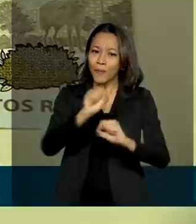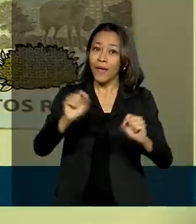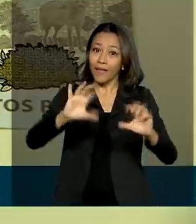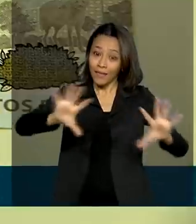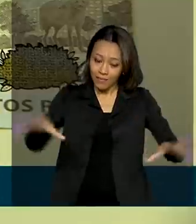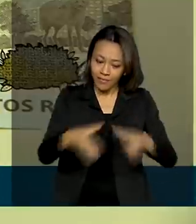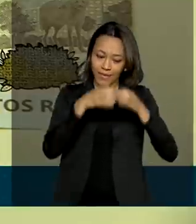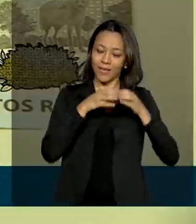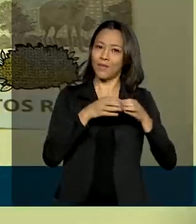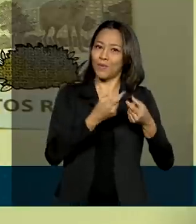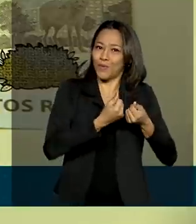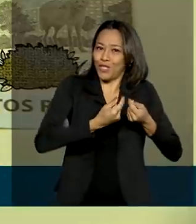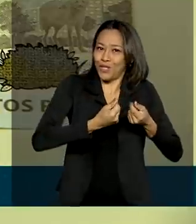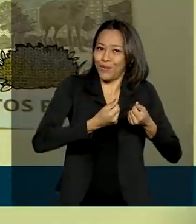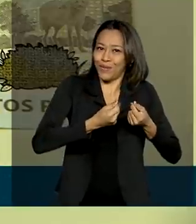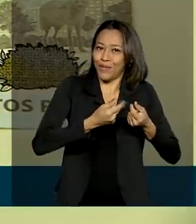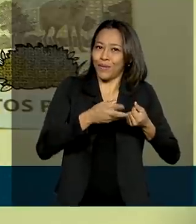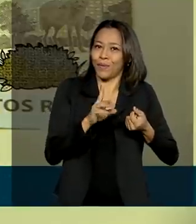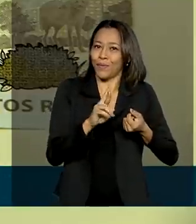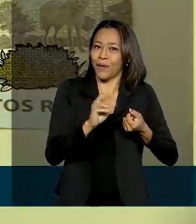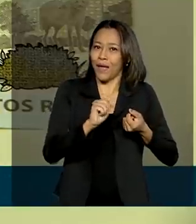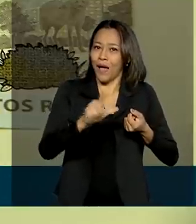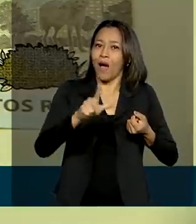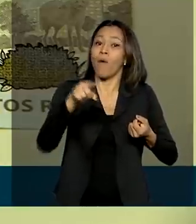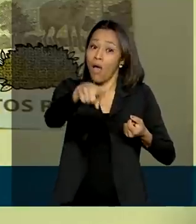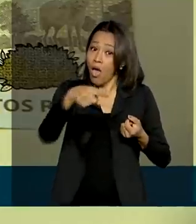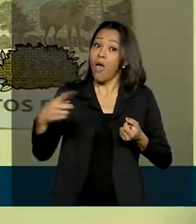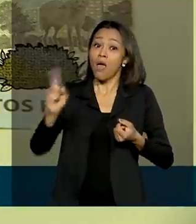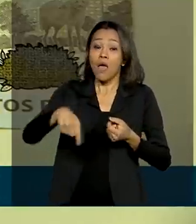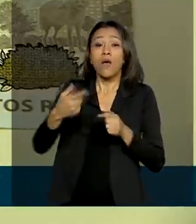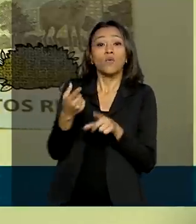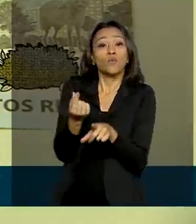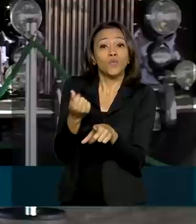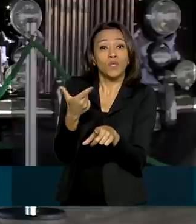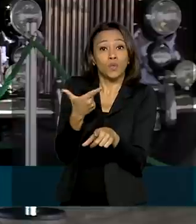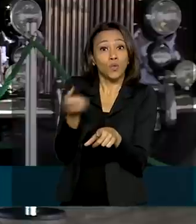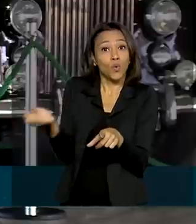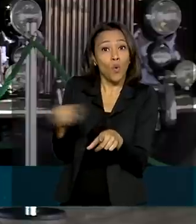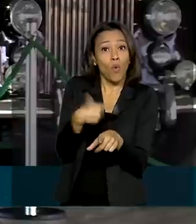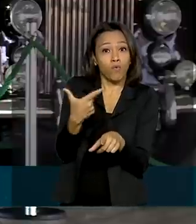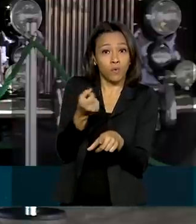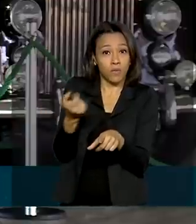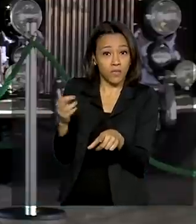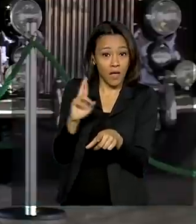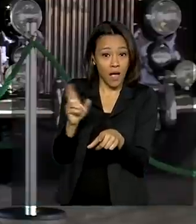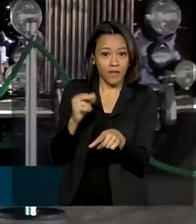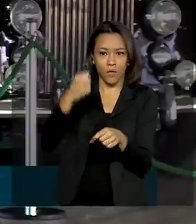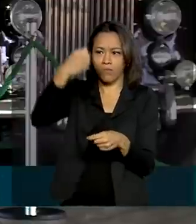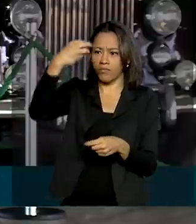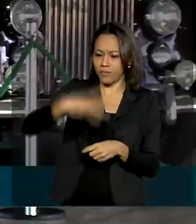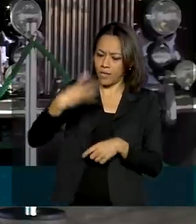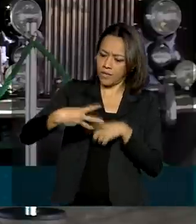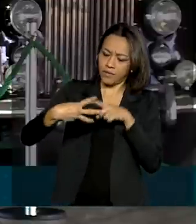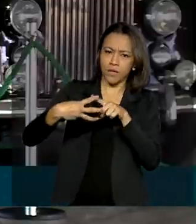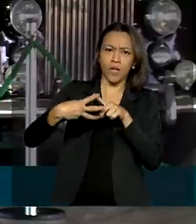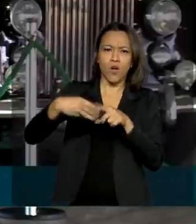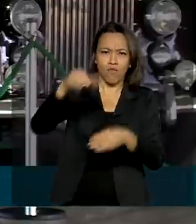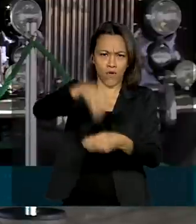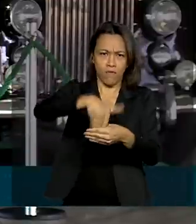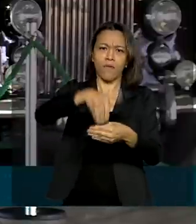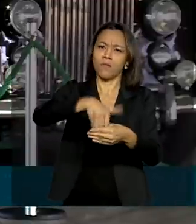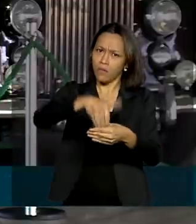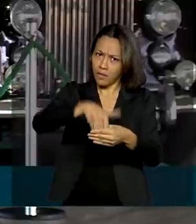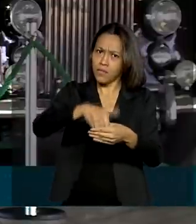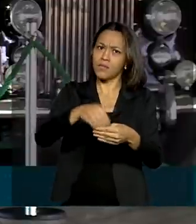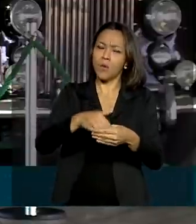Real. Ele foi escolhido para ilustrar a nova nota de 200 reais. O Lobo Guará ficou em terceiro lugar em um concurso feito pelo